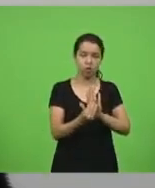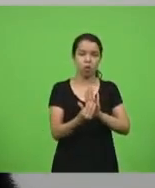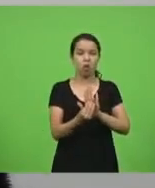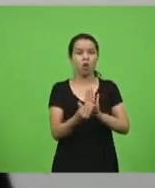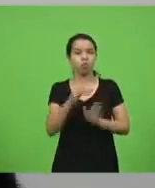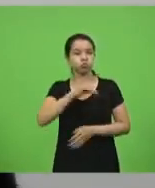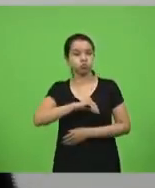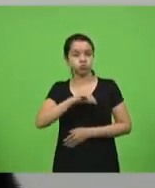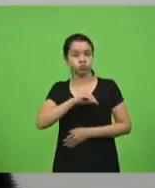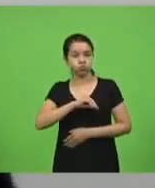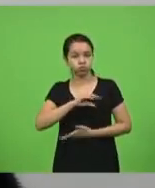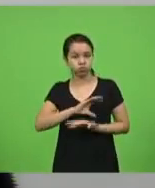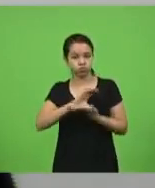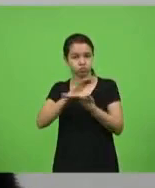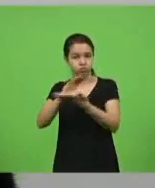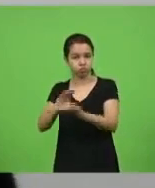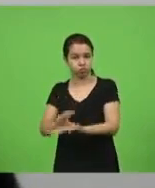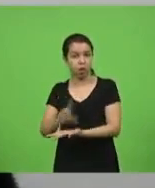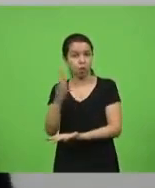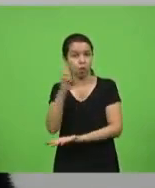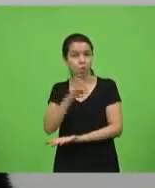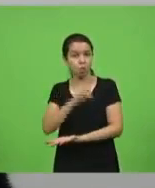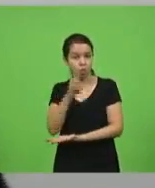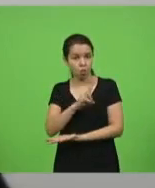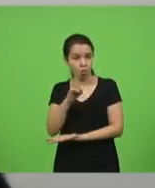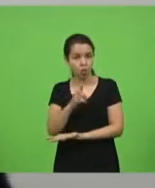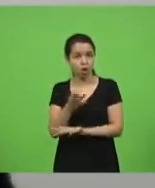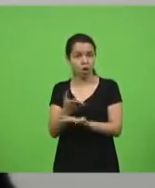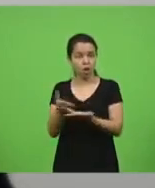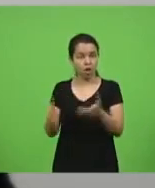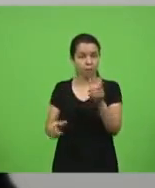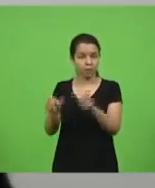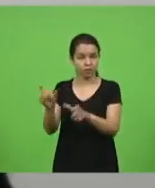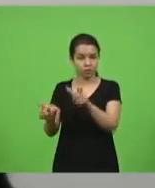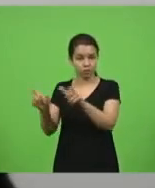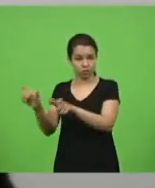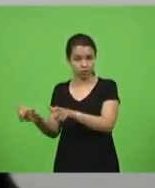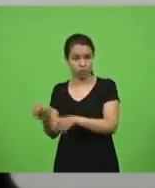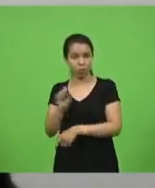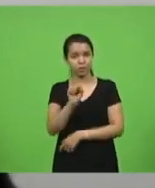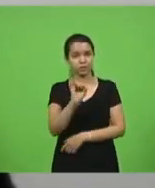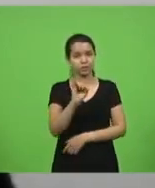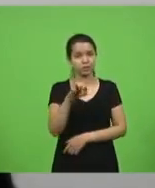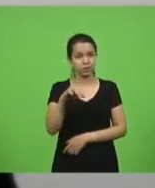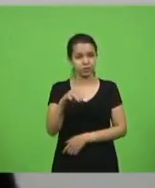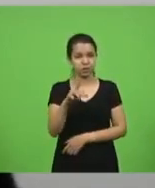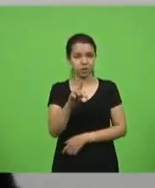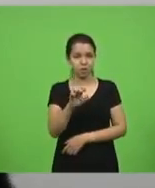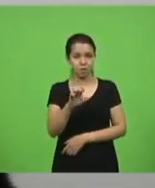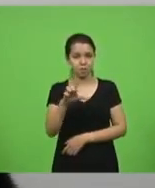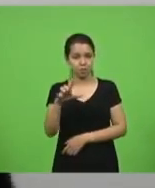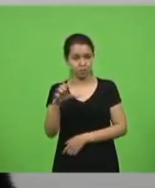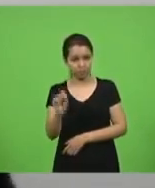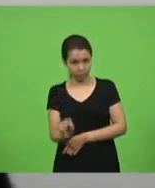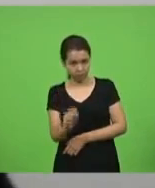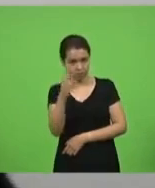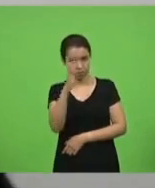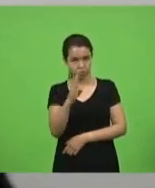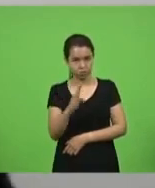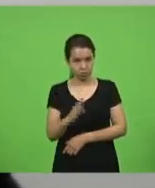estabelecimentos optantes pelo Simples Nacional da Lei 123 dos setores de bares,